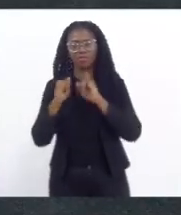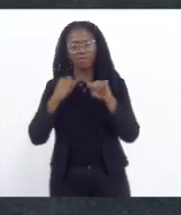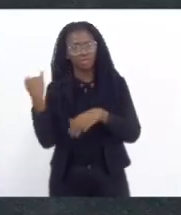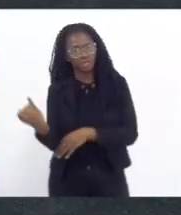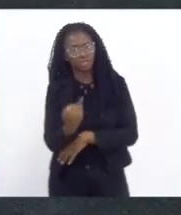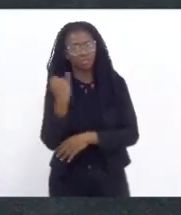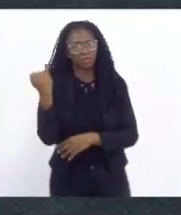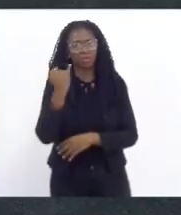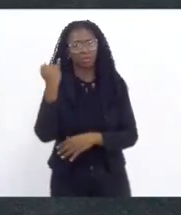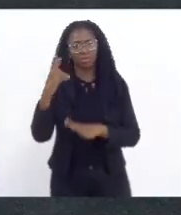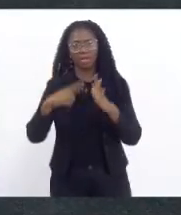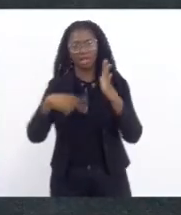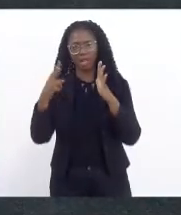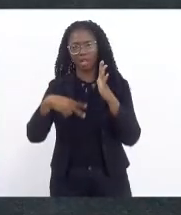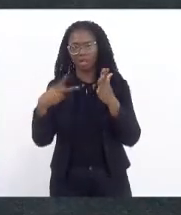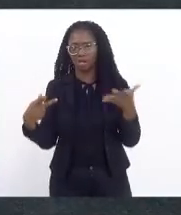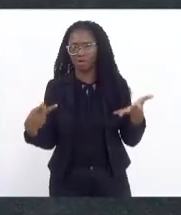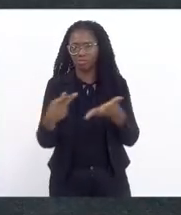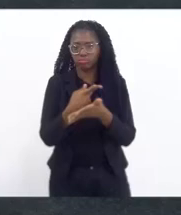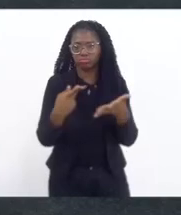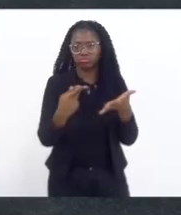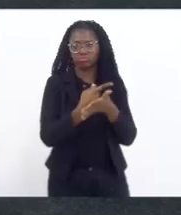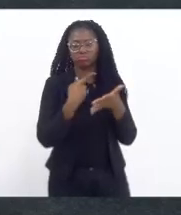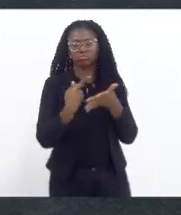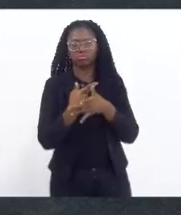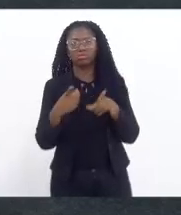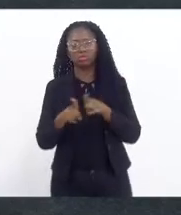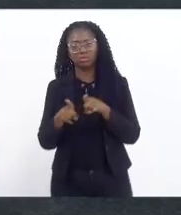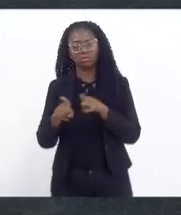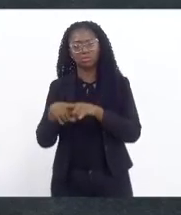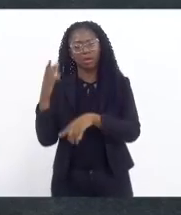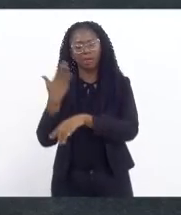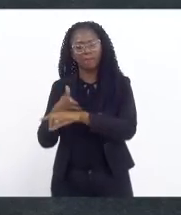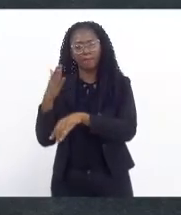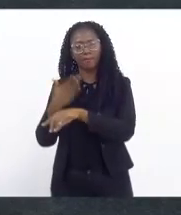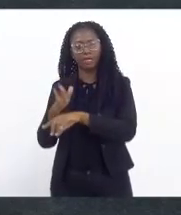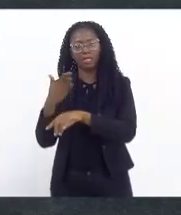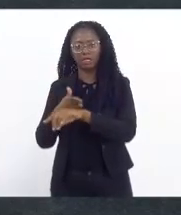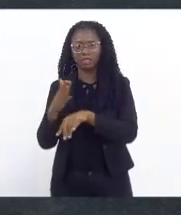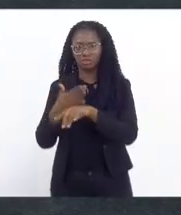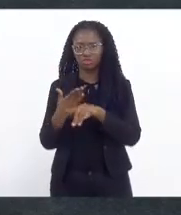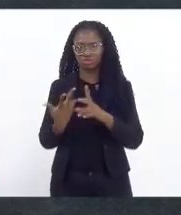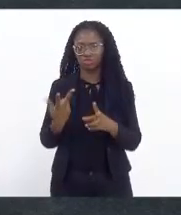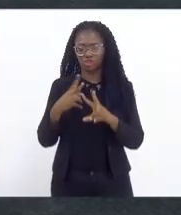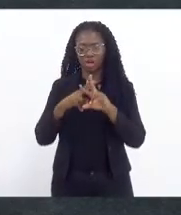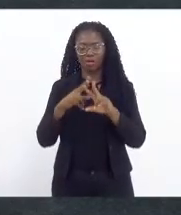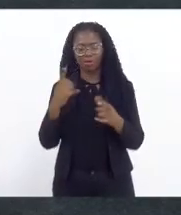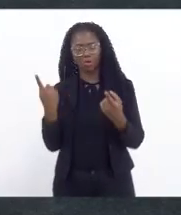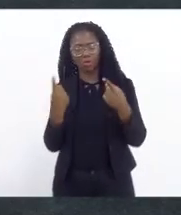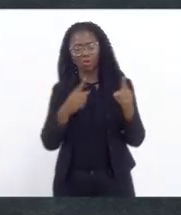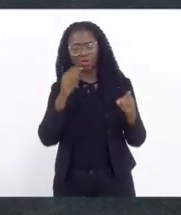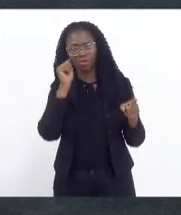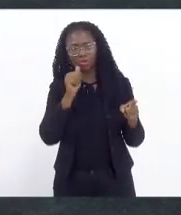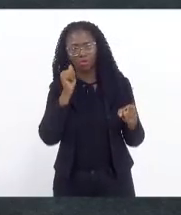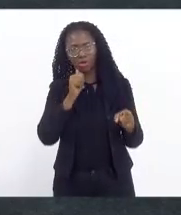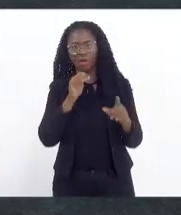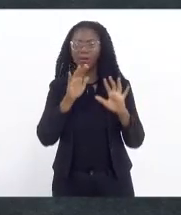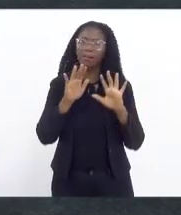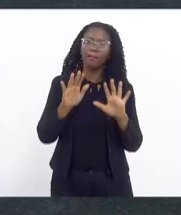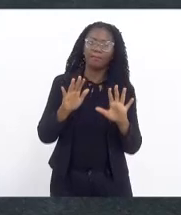leitura das ocorrências e da prática de delitos contra as mulheres e conseguiu apesar da pandemia